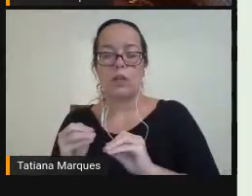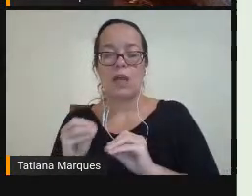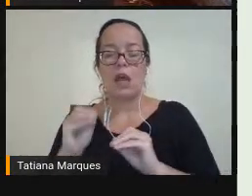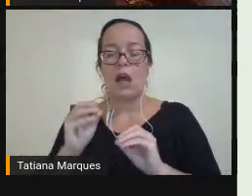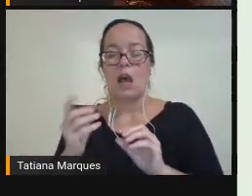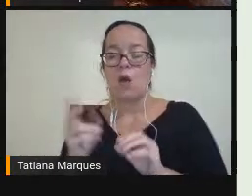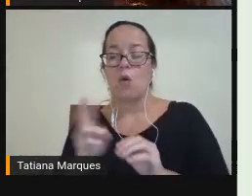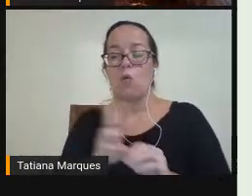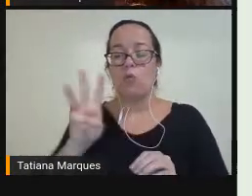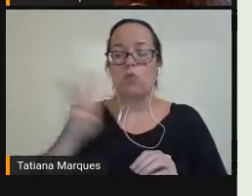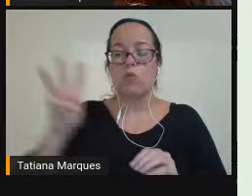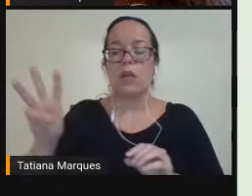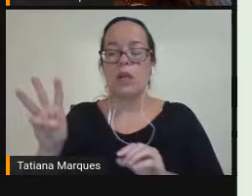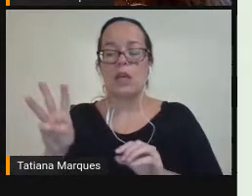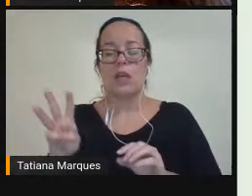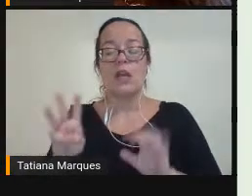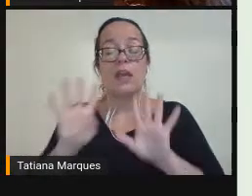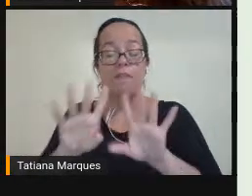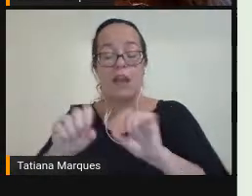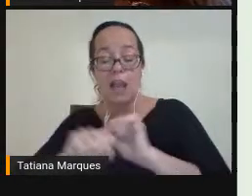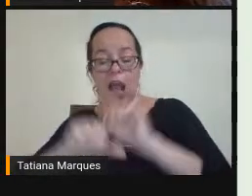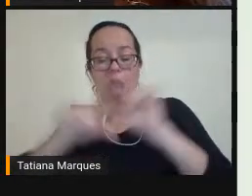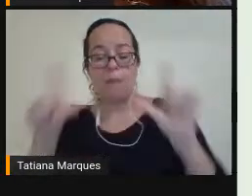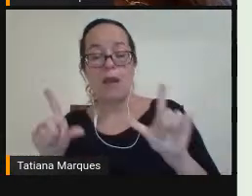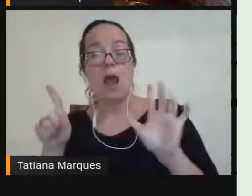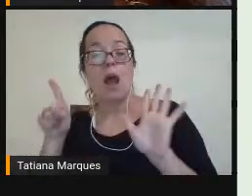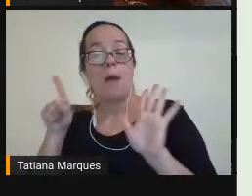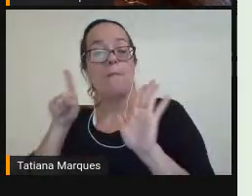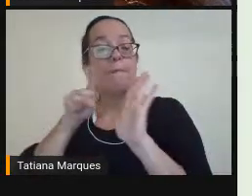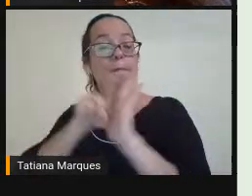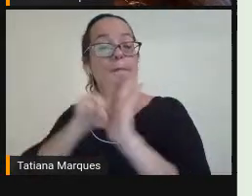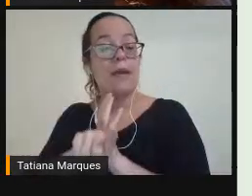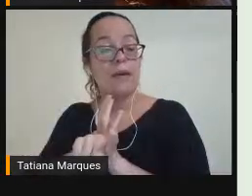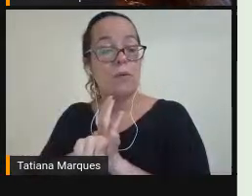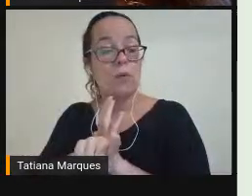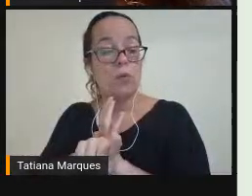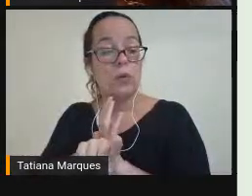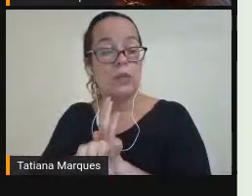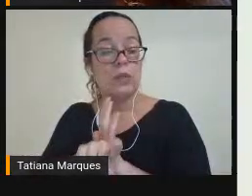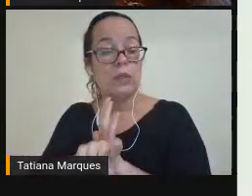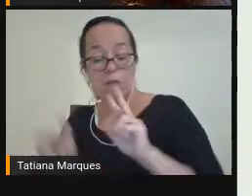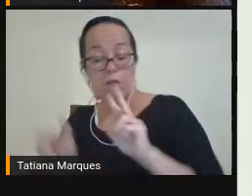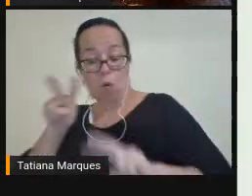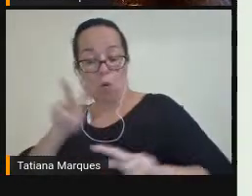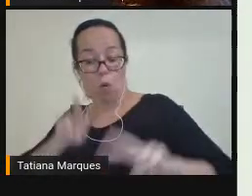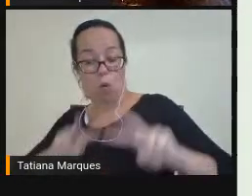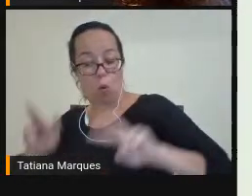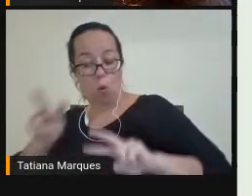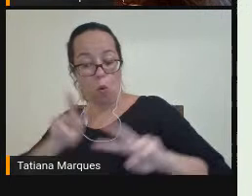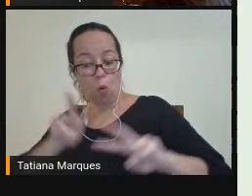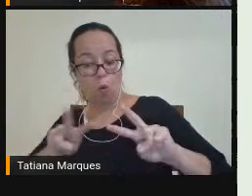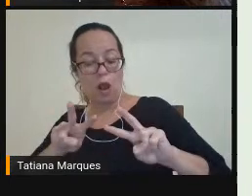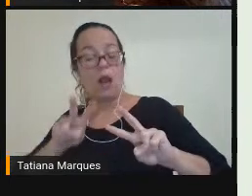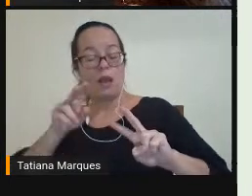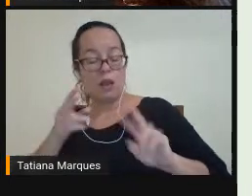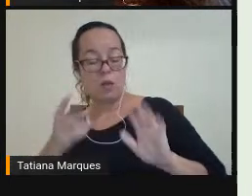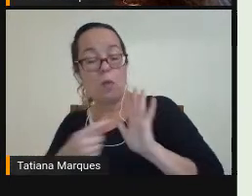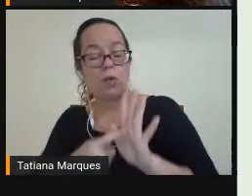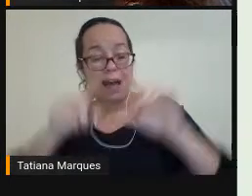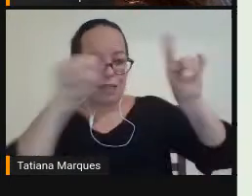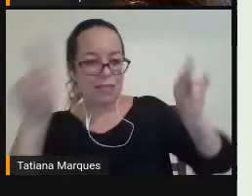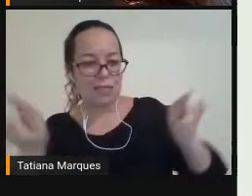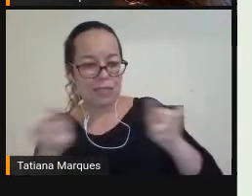Vai abrir Uma perguntinha Ali para vocês Enquanto Vocês vão Olhando Para eu Compartilhar A tela Que vai aparecer